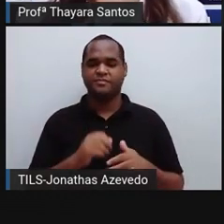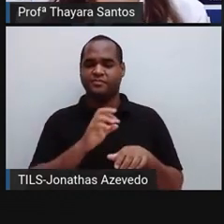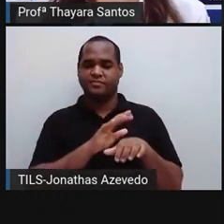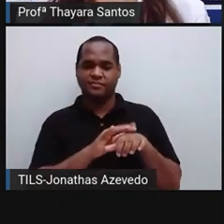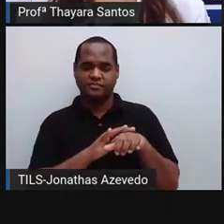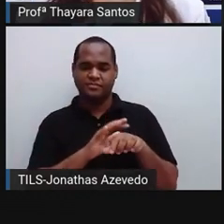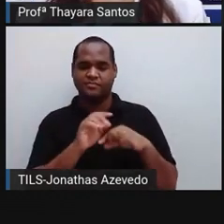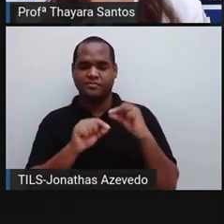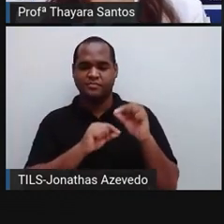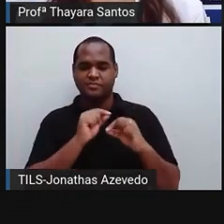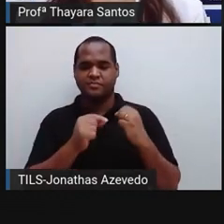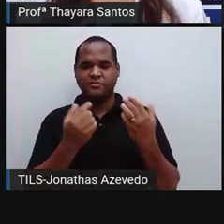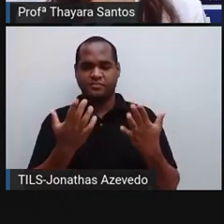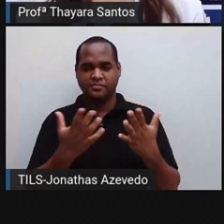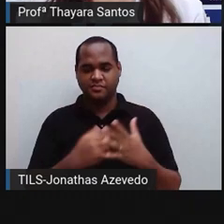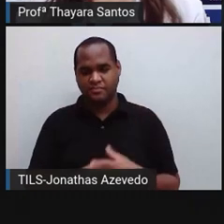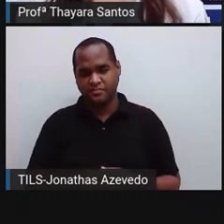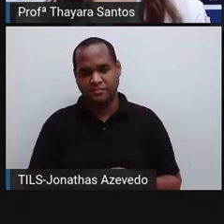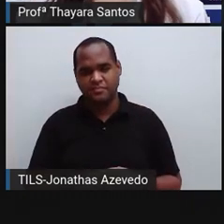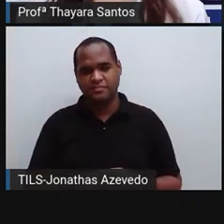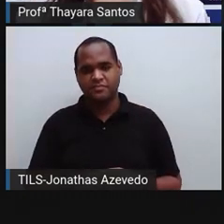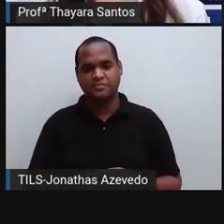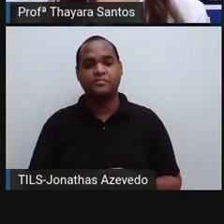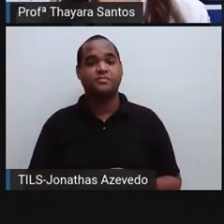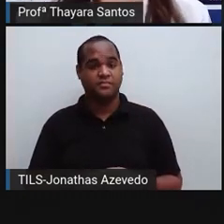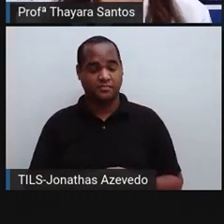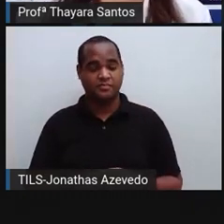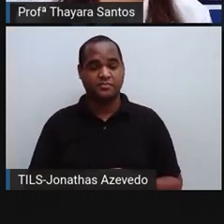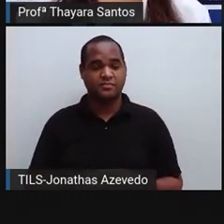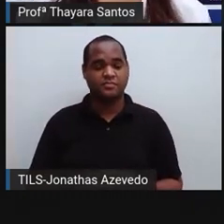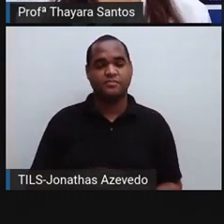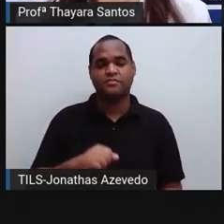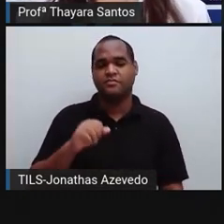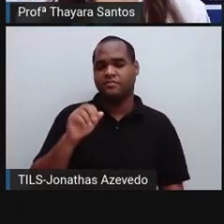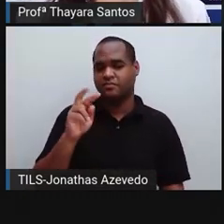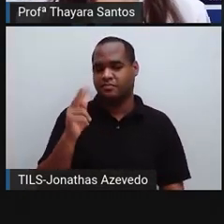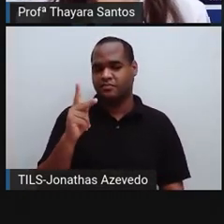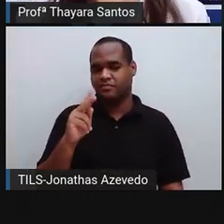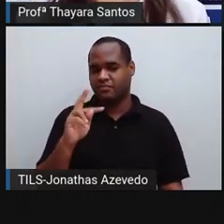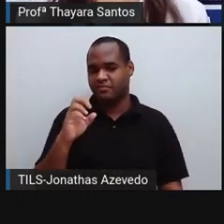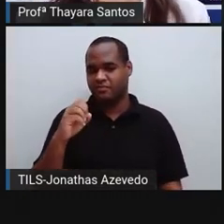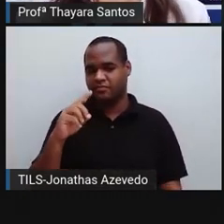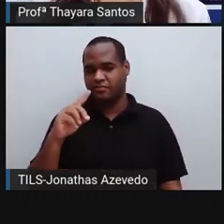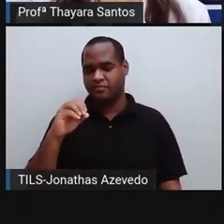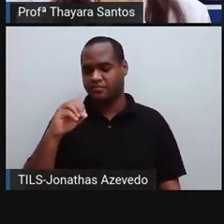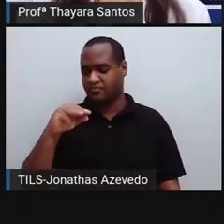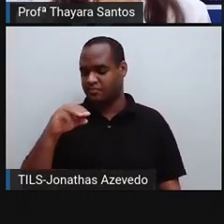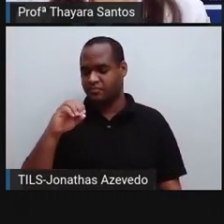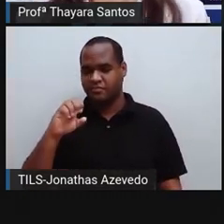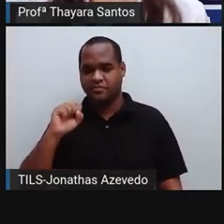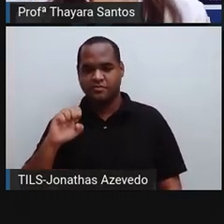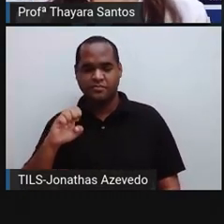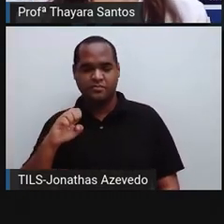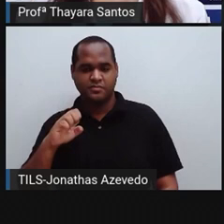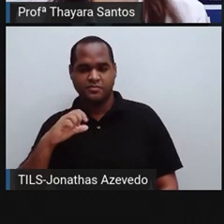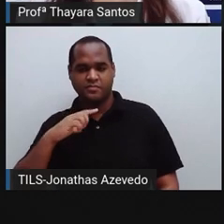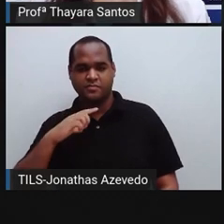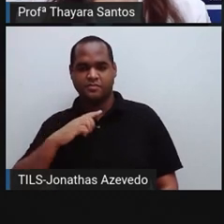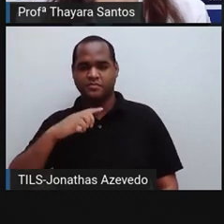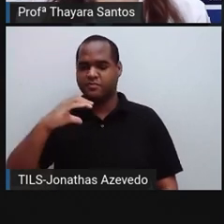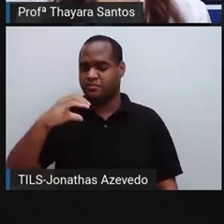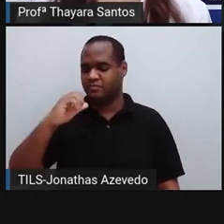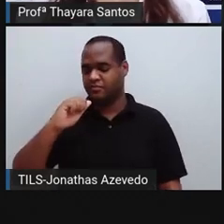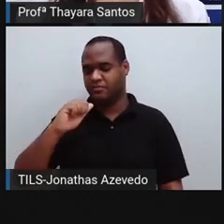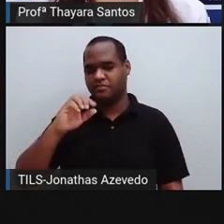essas aí. Algumas delas, né? Então, tem a histoplasmose, tem a candidíase, que talvez seja uma das mais conhecidas,